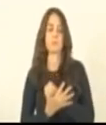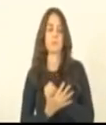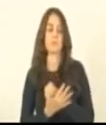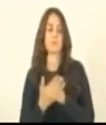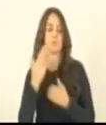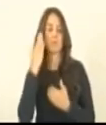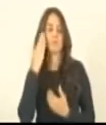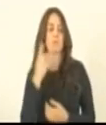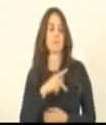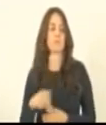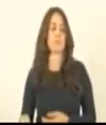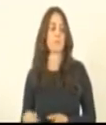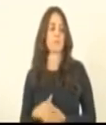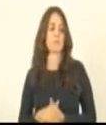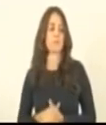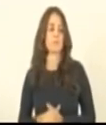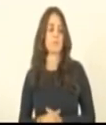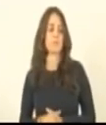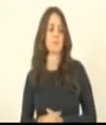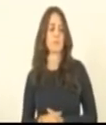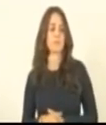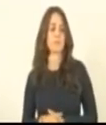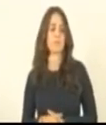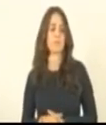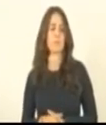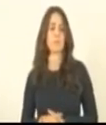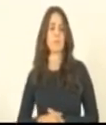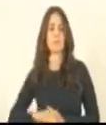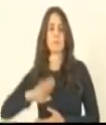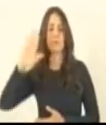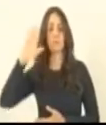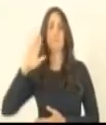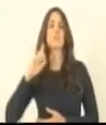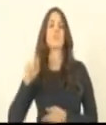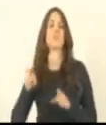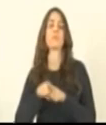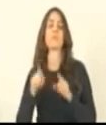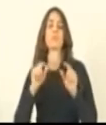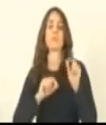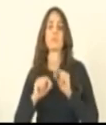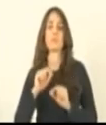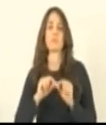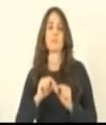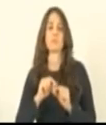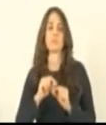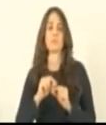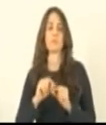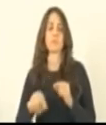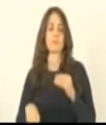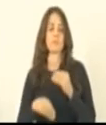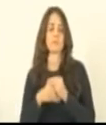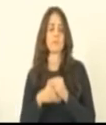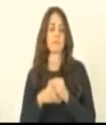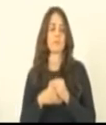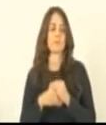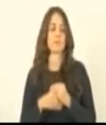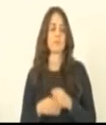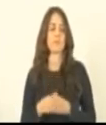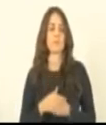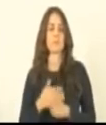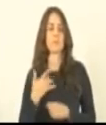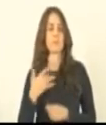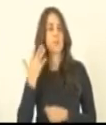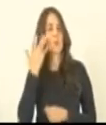Obrigado, presidente. pela ordem, senhor presidente, também para poder contribuir. Salvo engano,